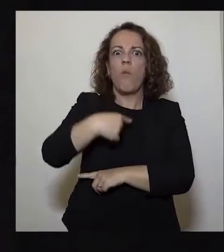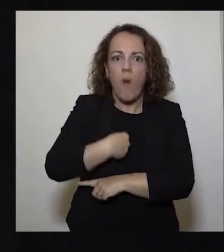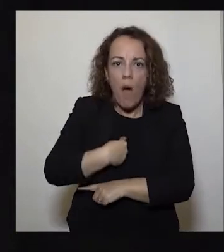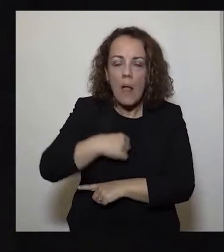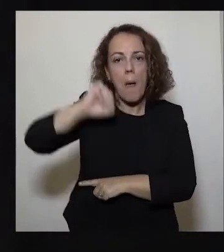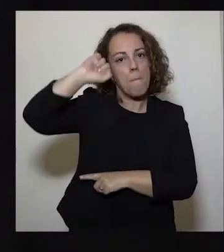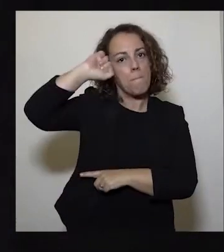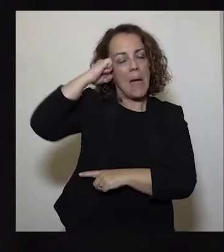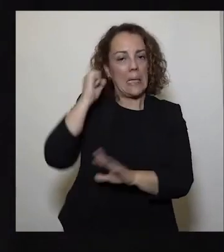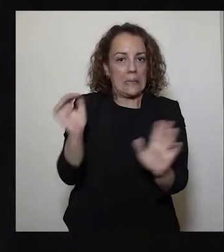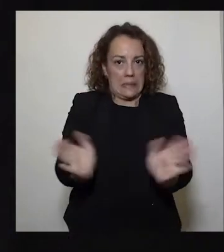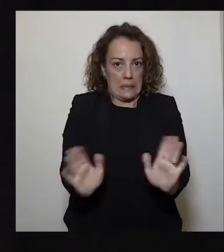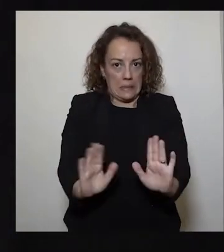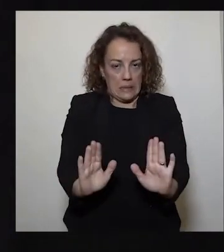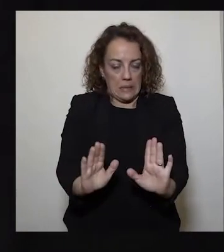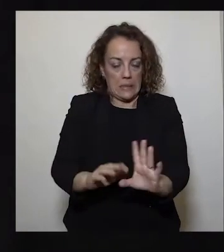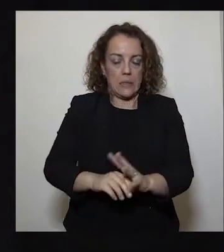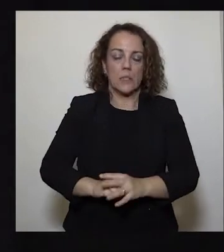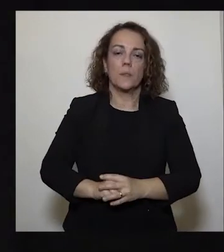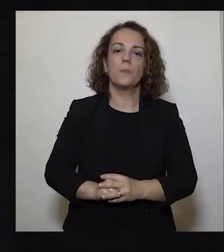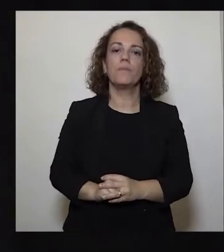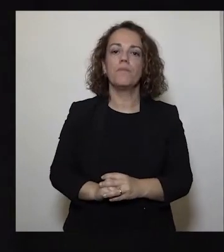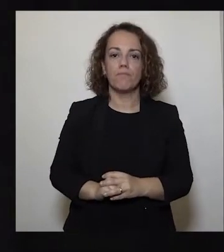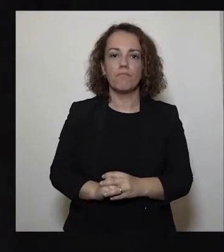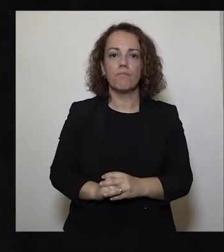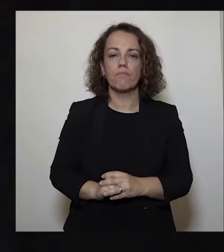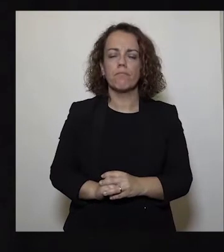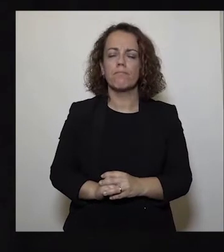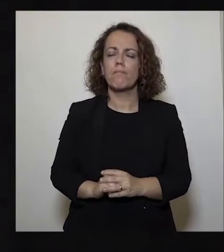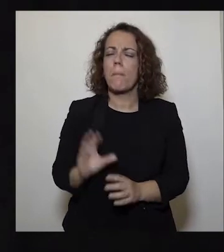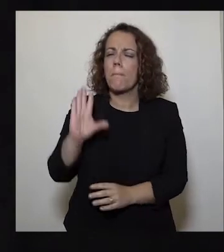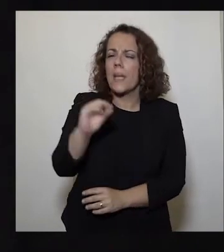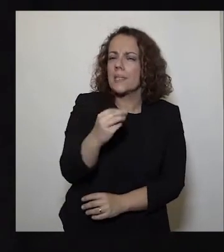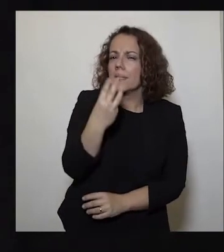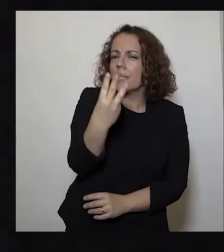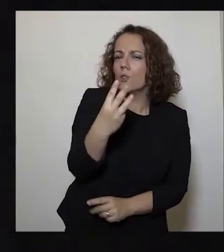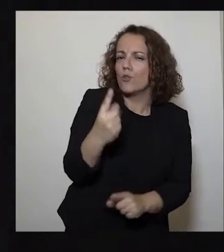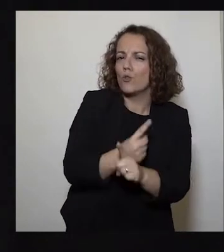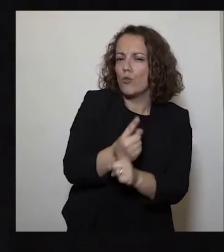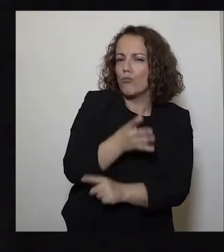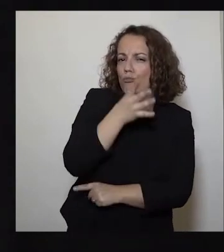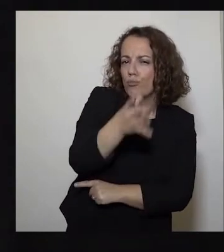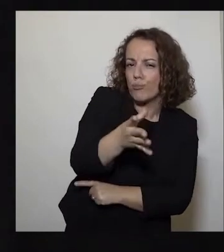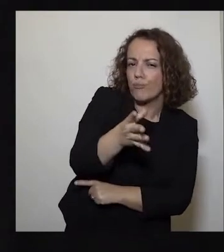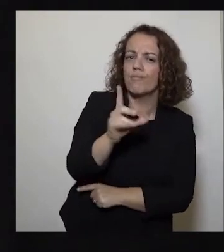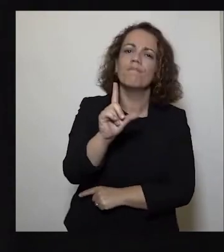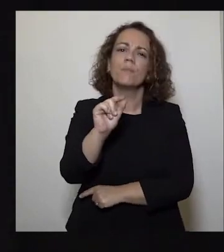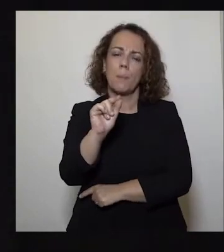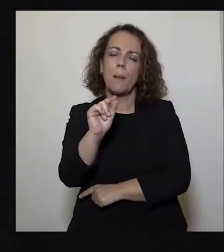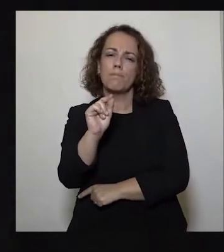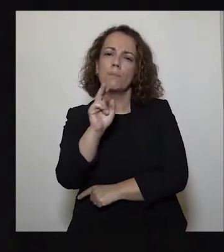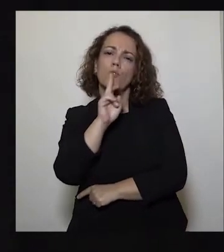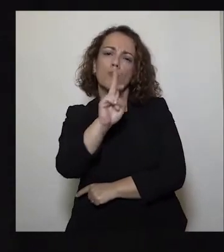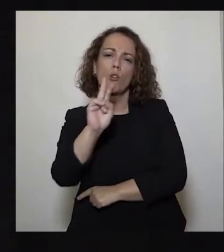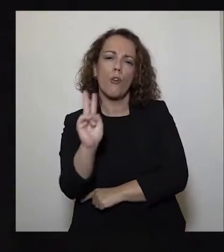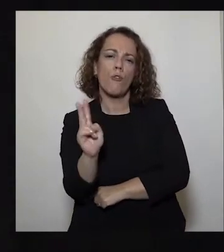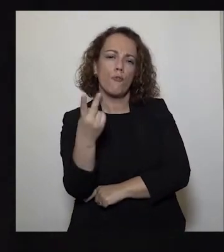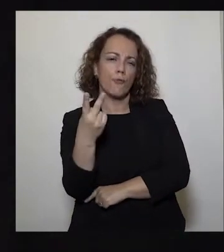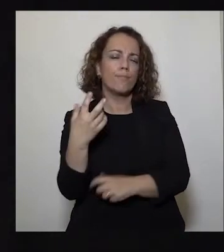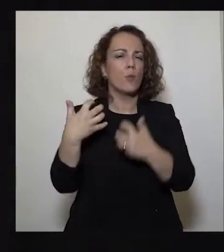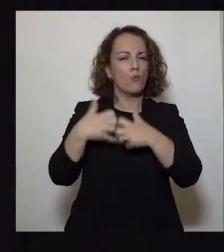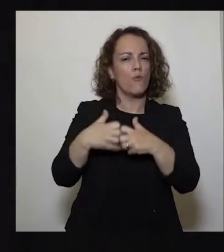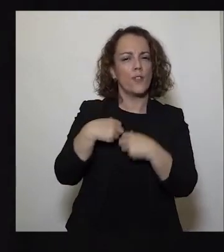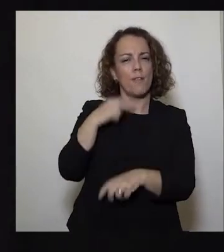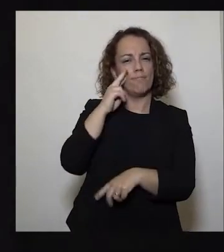contraproducentes. Só mais três palavras e duas respostas a dúvidas que